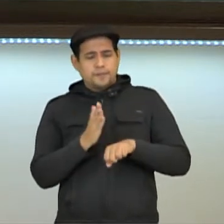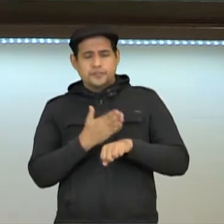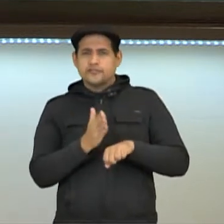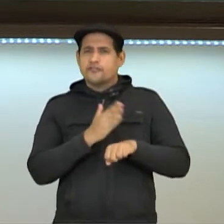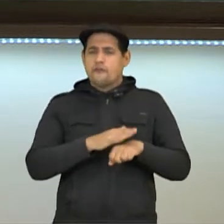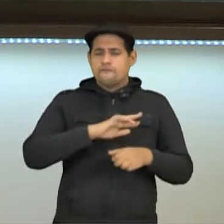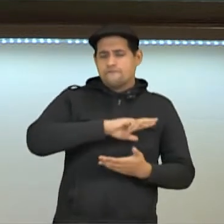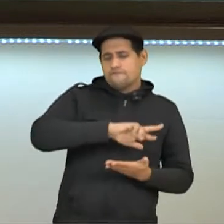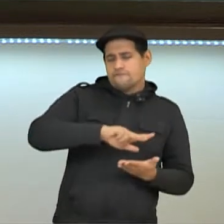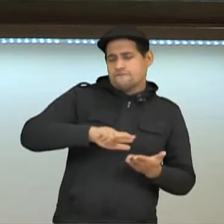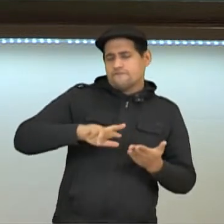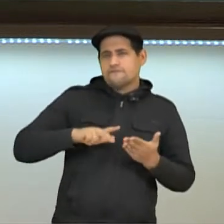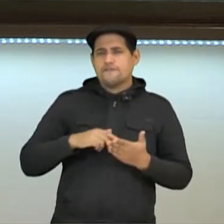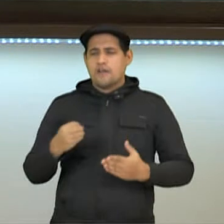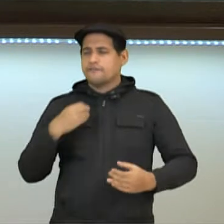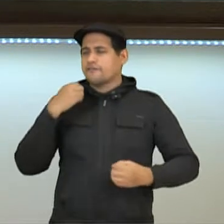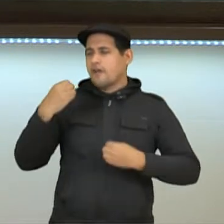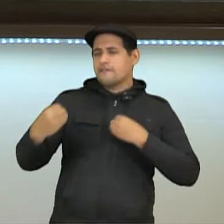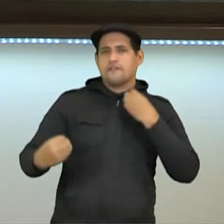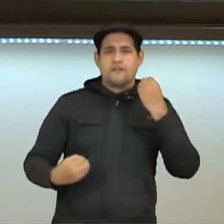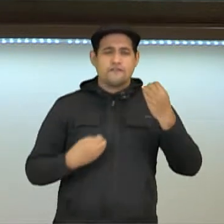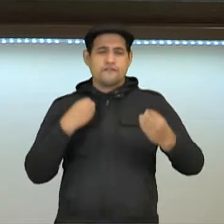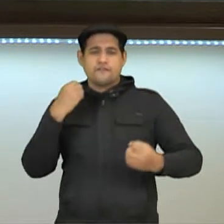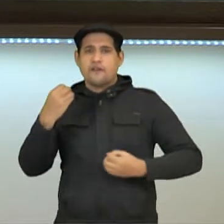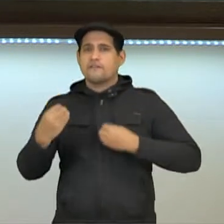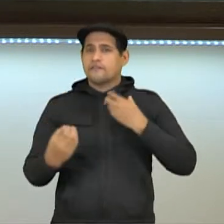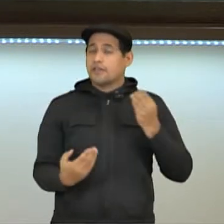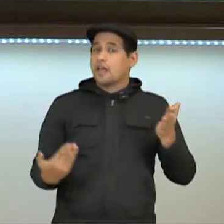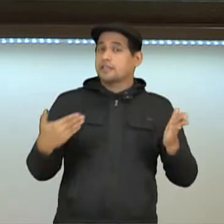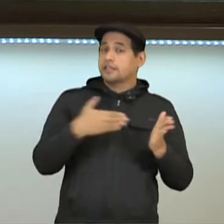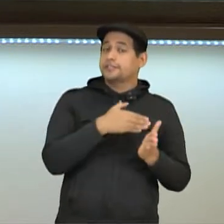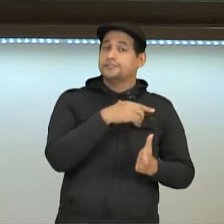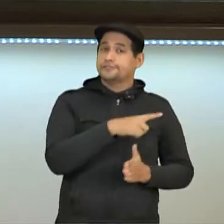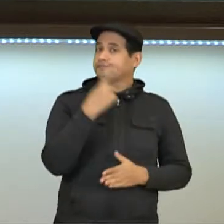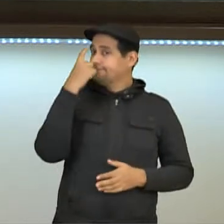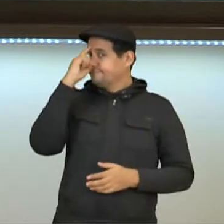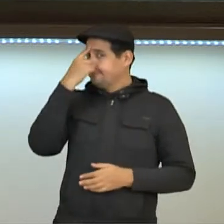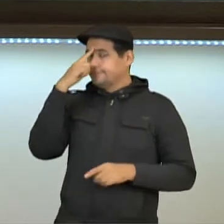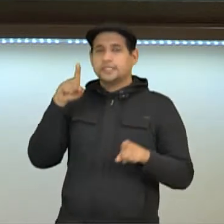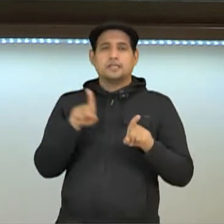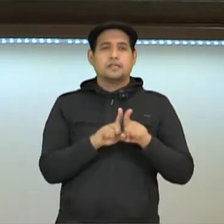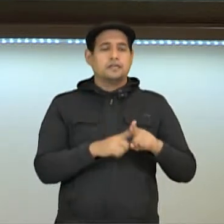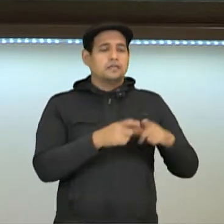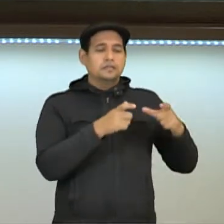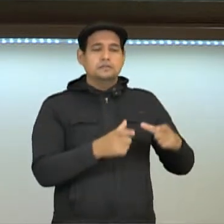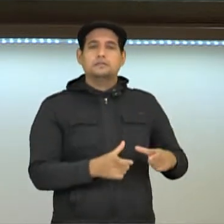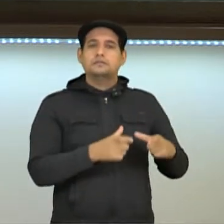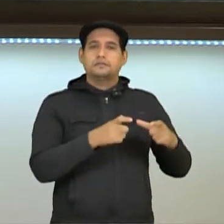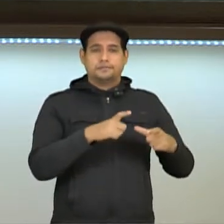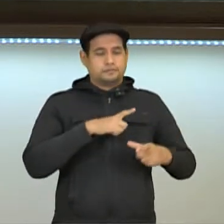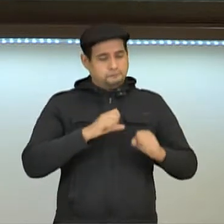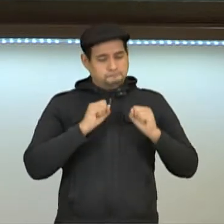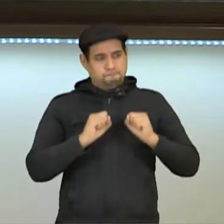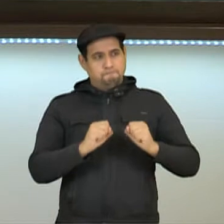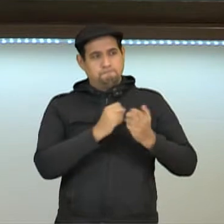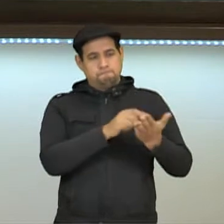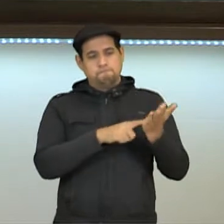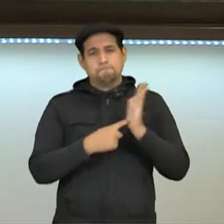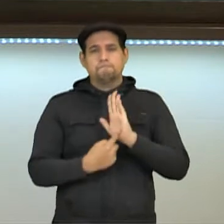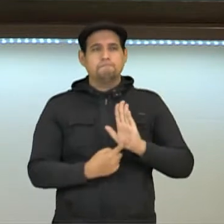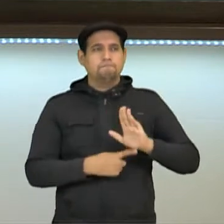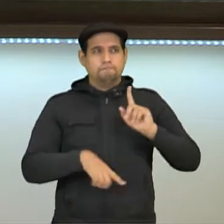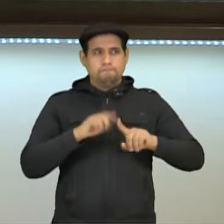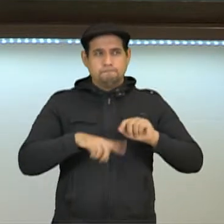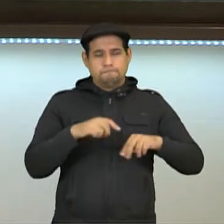várias expedições até chegar em Calicut, na Índia, onde aí então eles puderam trazer os